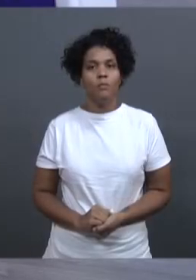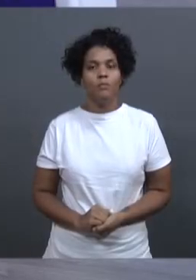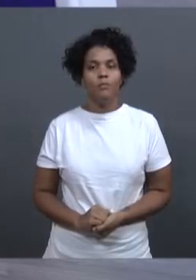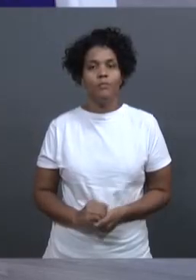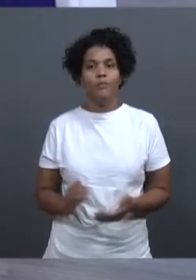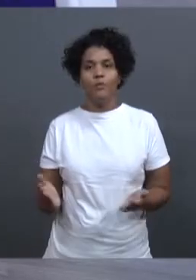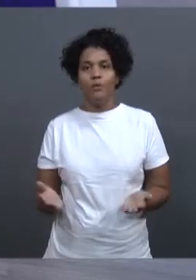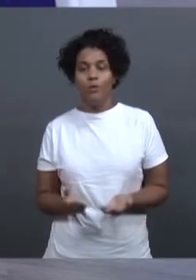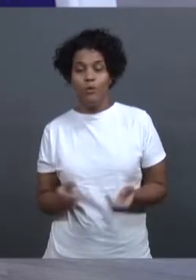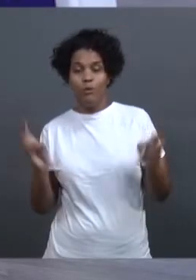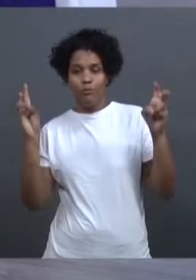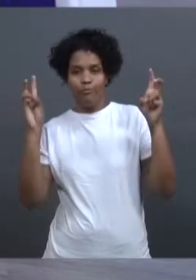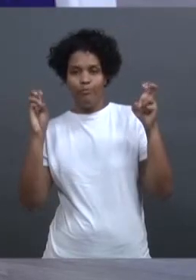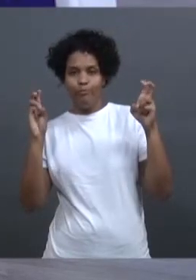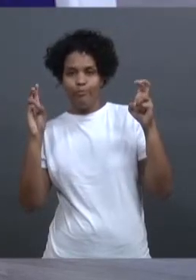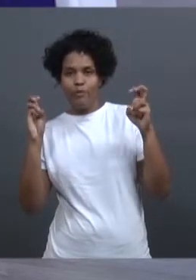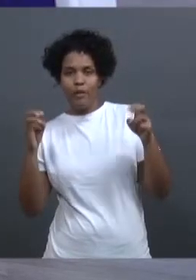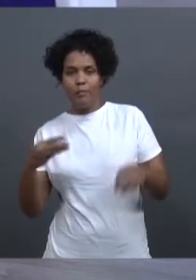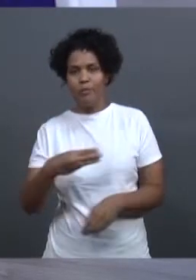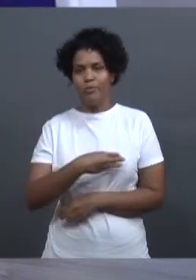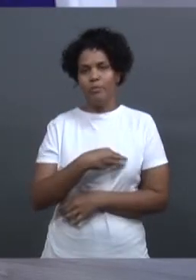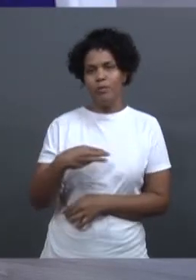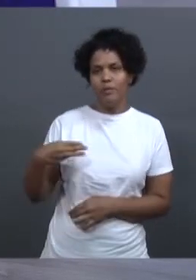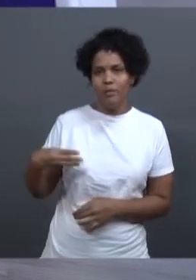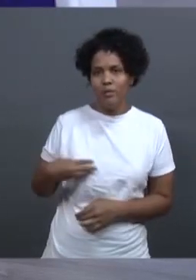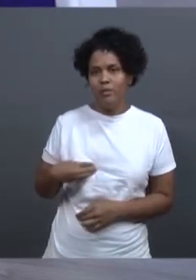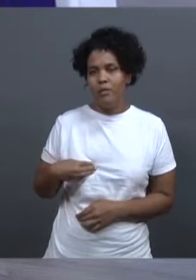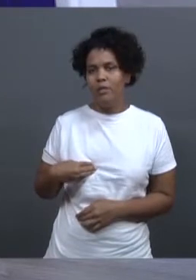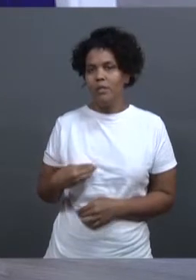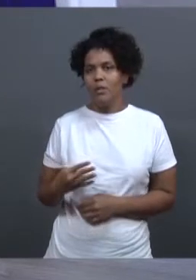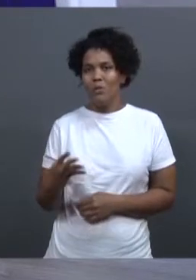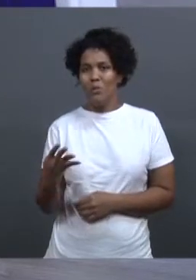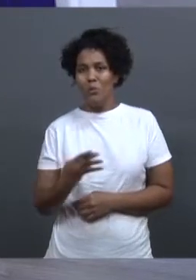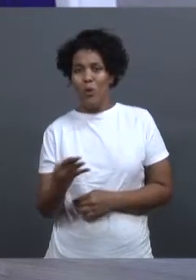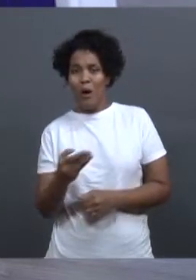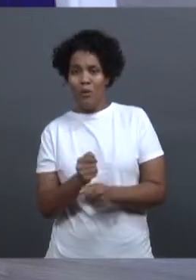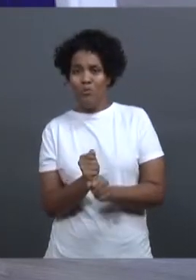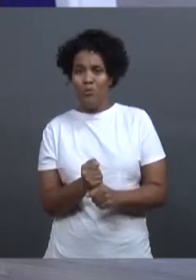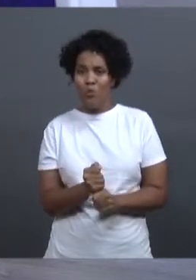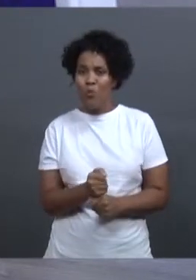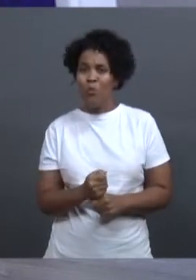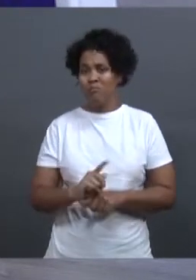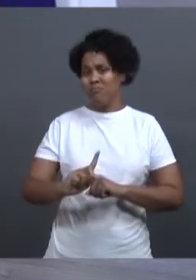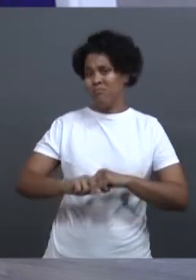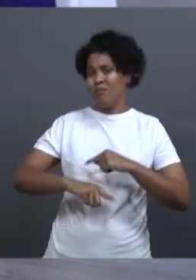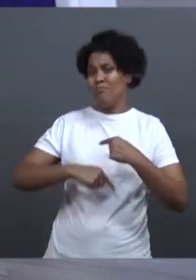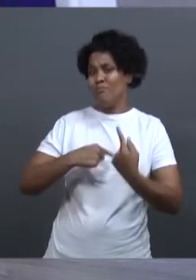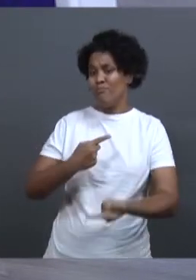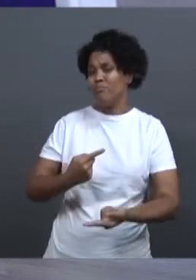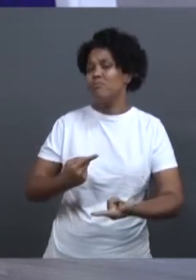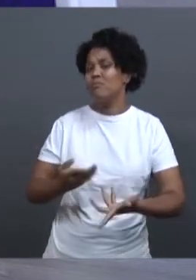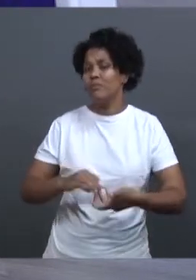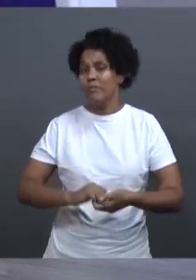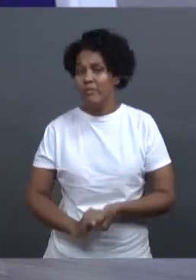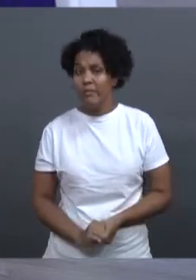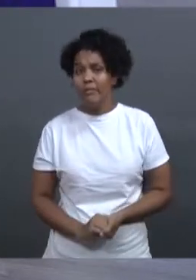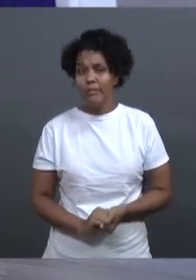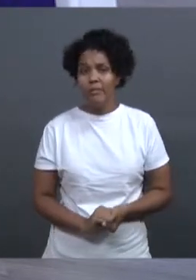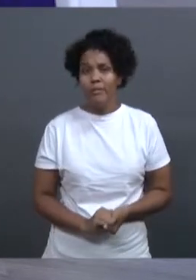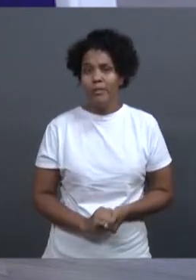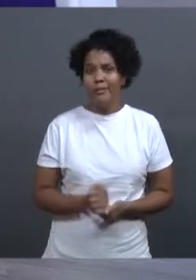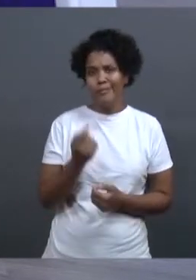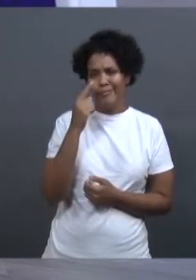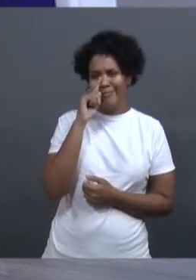Hoje o Jornal da UFU falou sobre Mariana quatro anos após uma das maiores tragédias ambientais e sociais do nosso país.